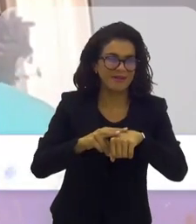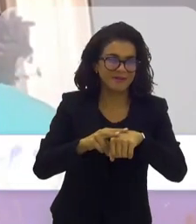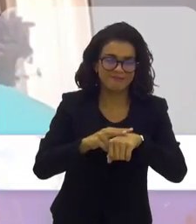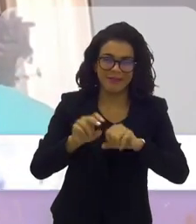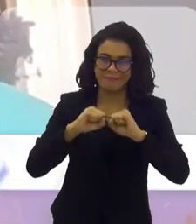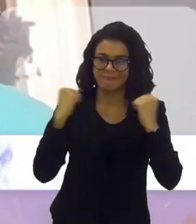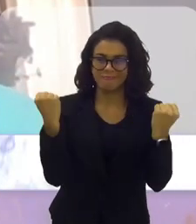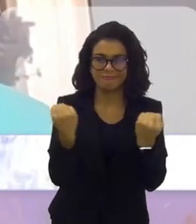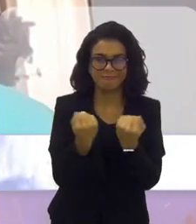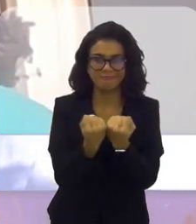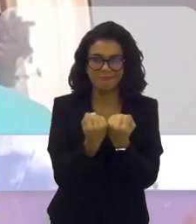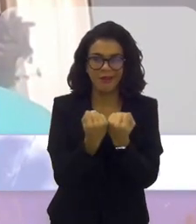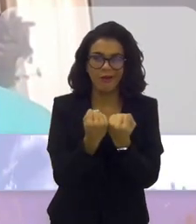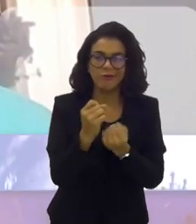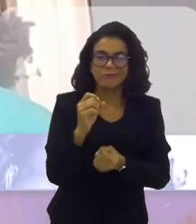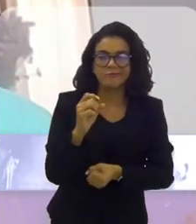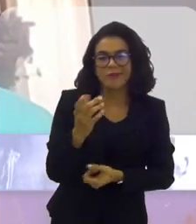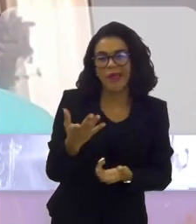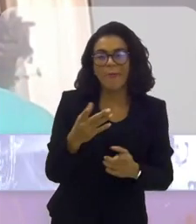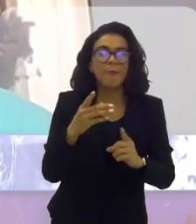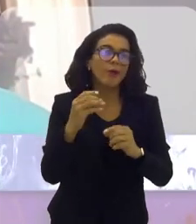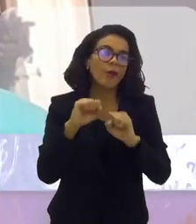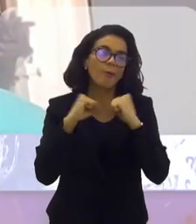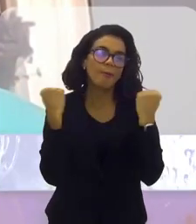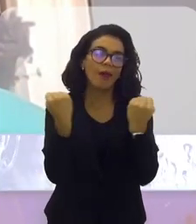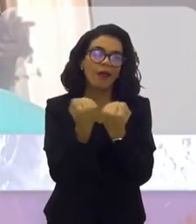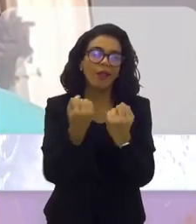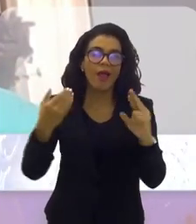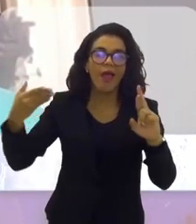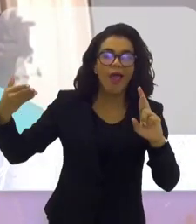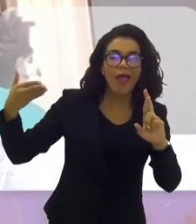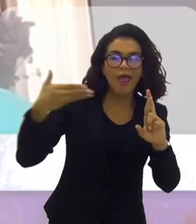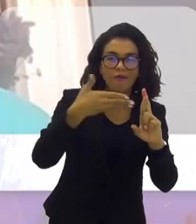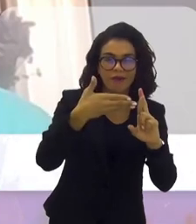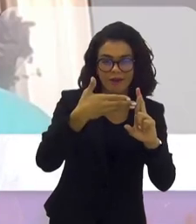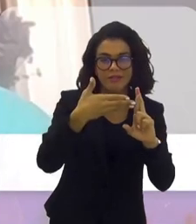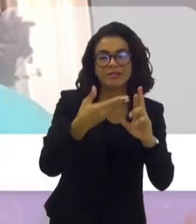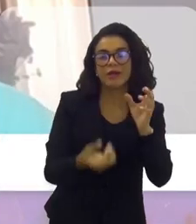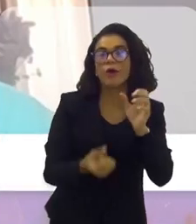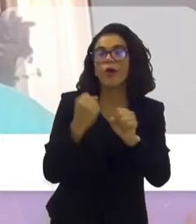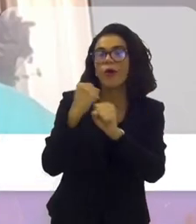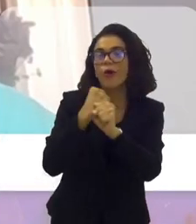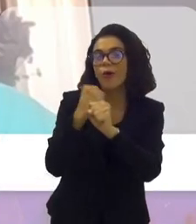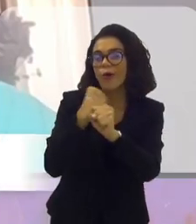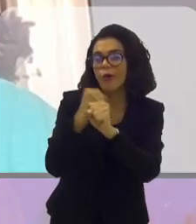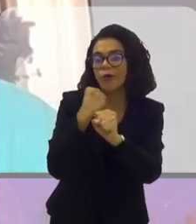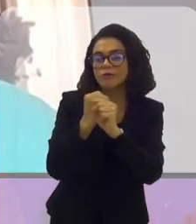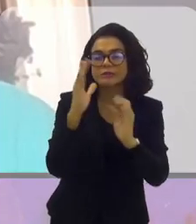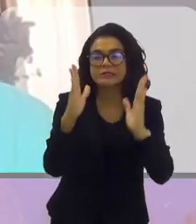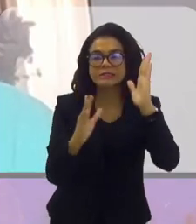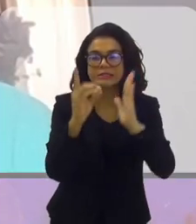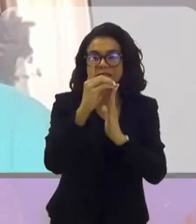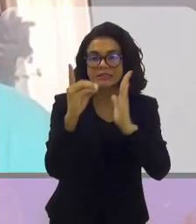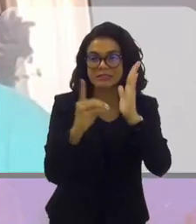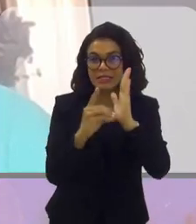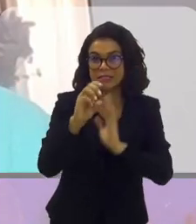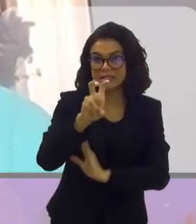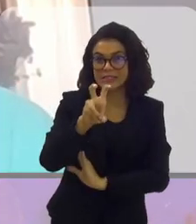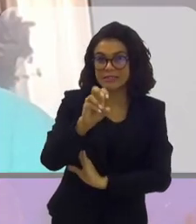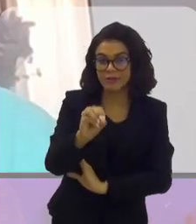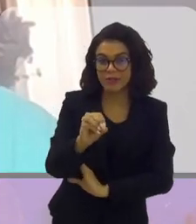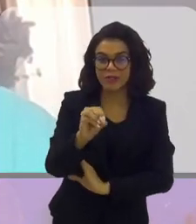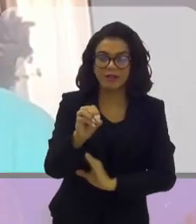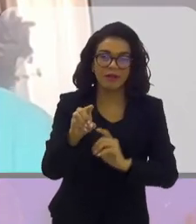que, portanto, por ser o Maracanã, ser icônico, um estádio construído na década de 50, o templo do futebol